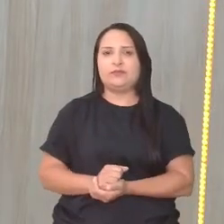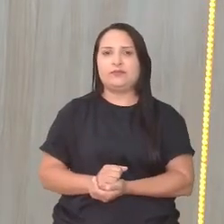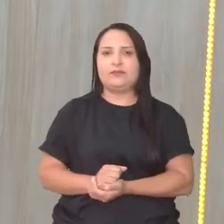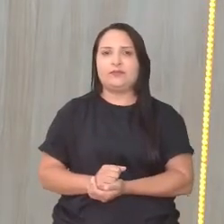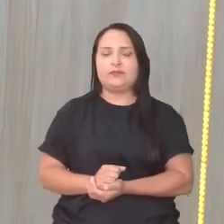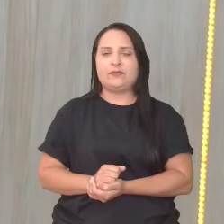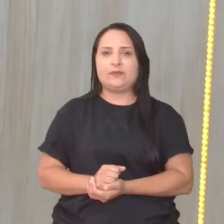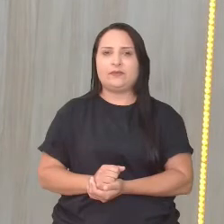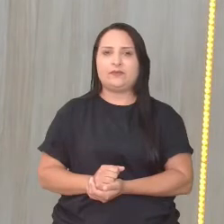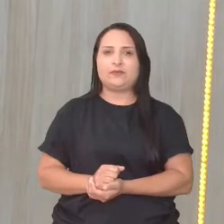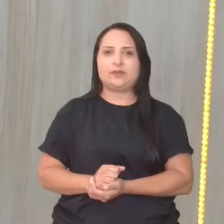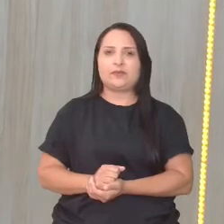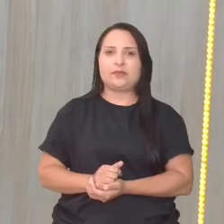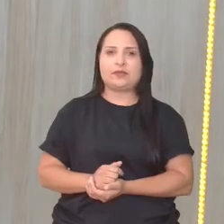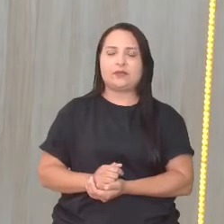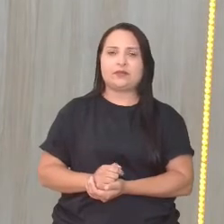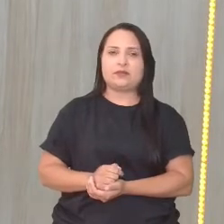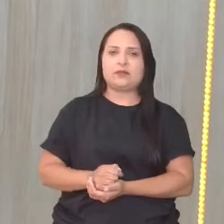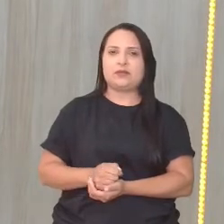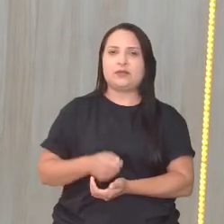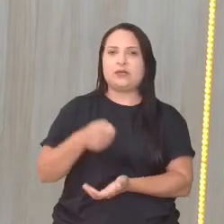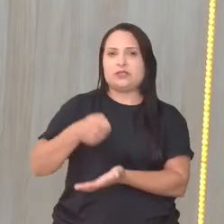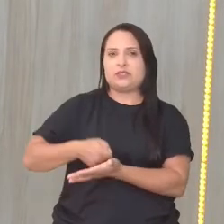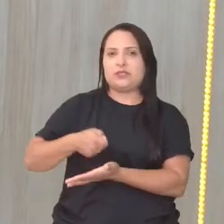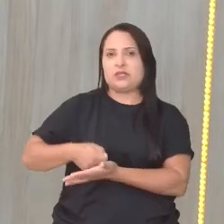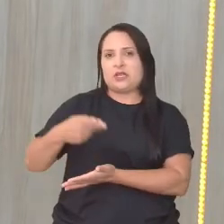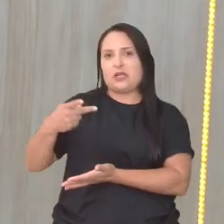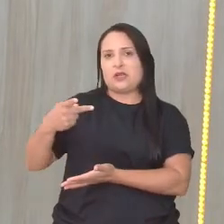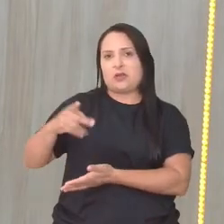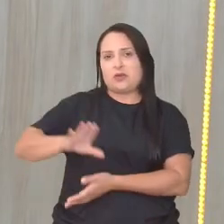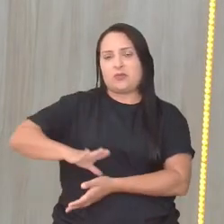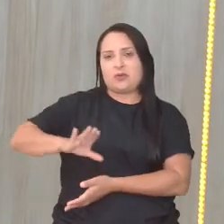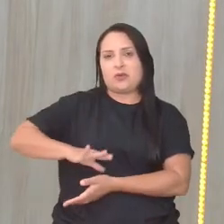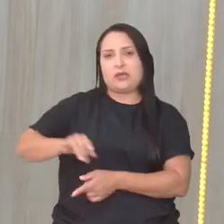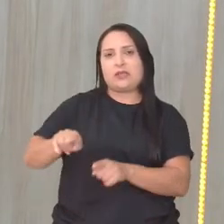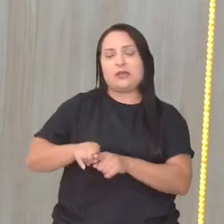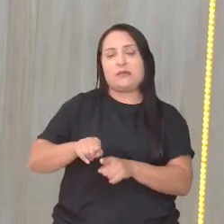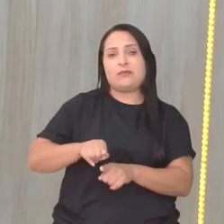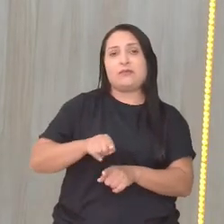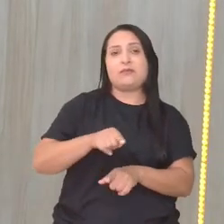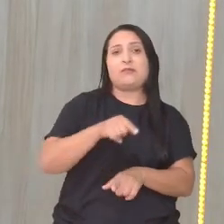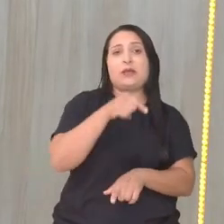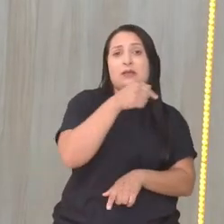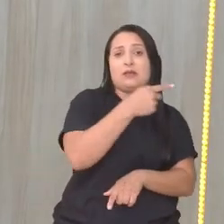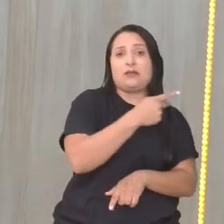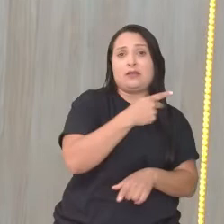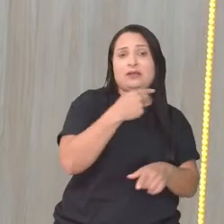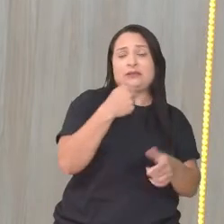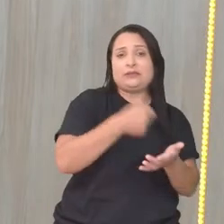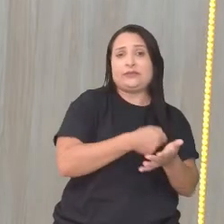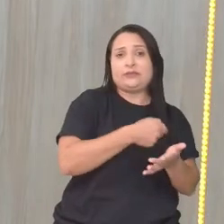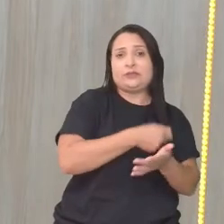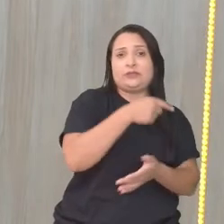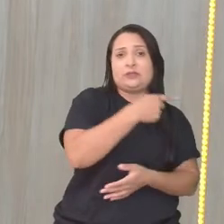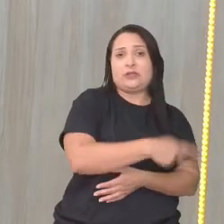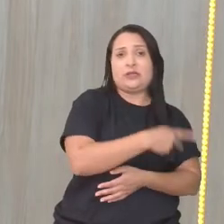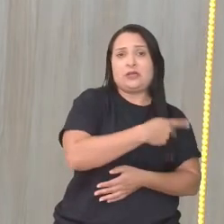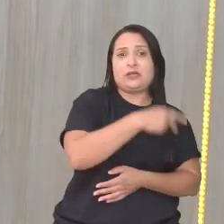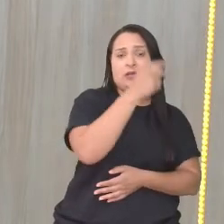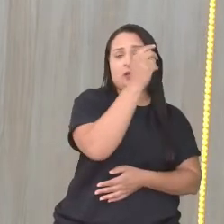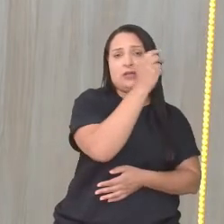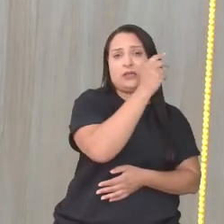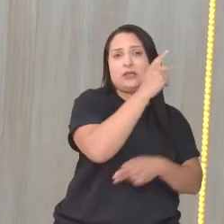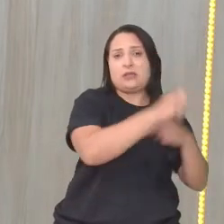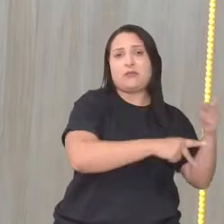com as exigências também do povo aqui, né? Principalmente das elites aqui brasileiras. Que estavam completamente